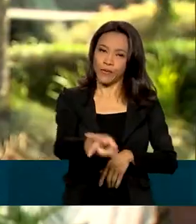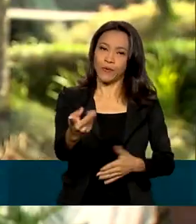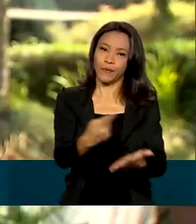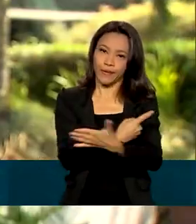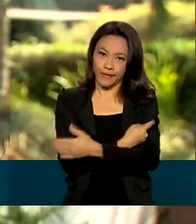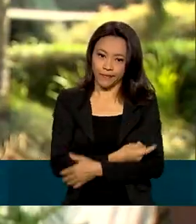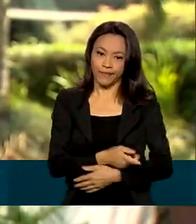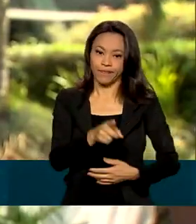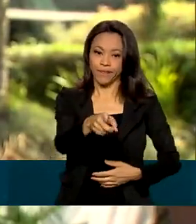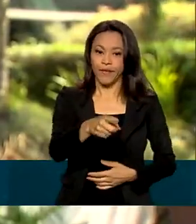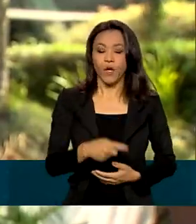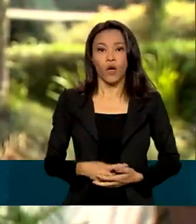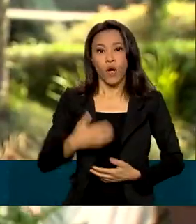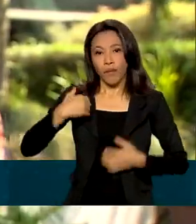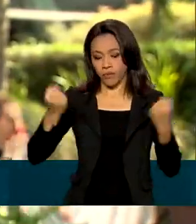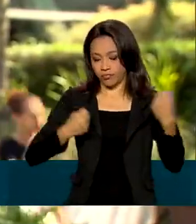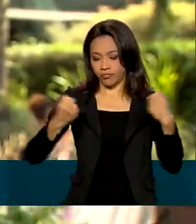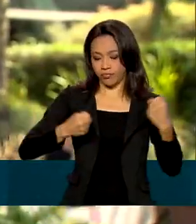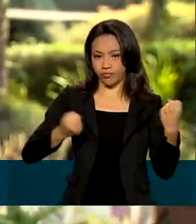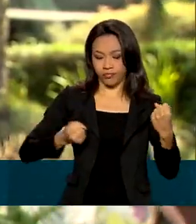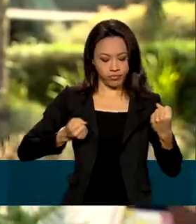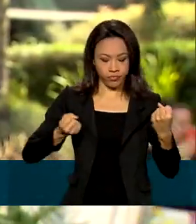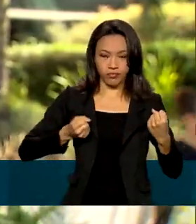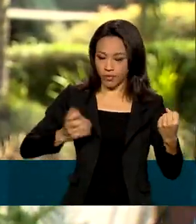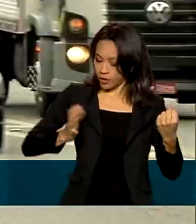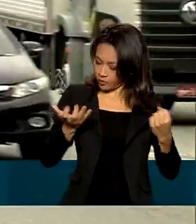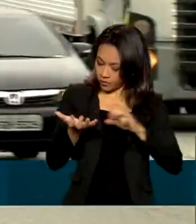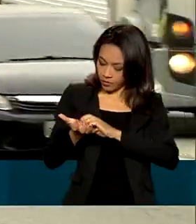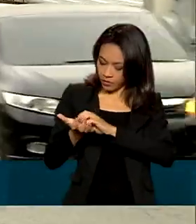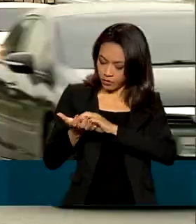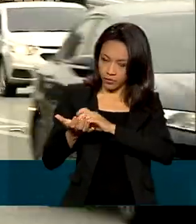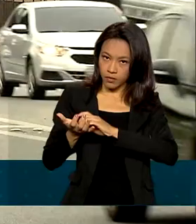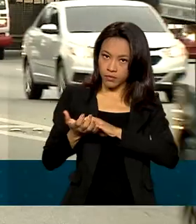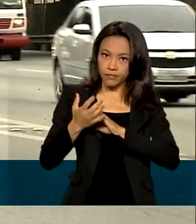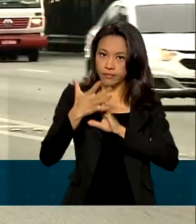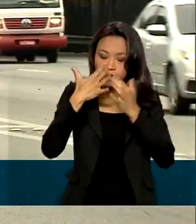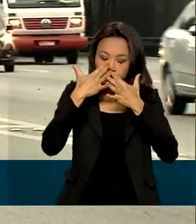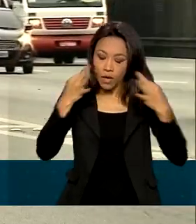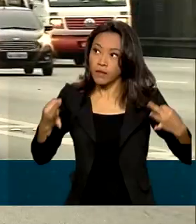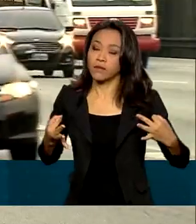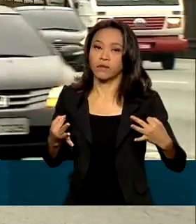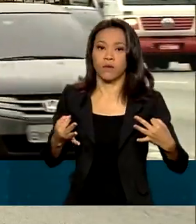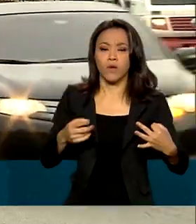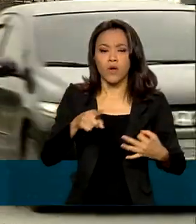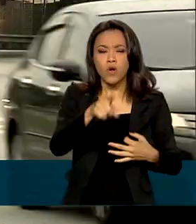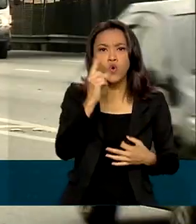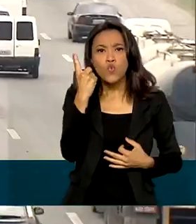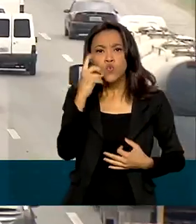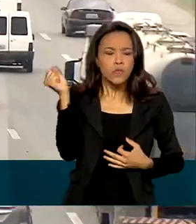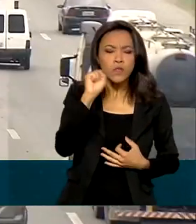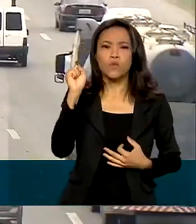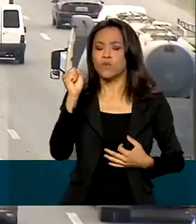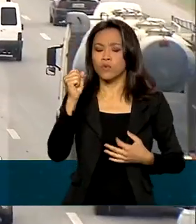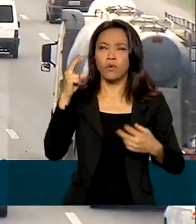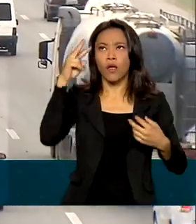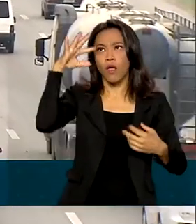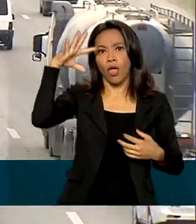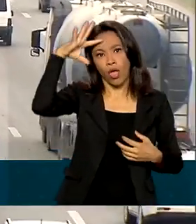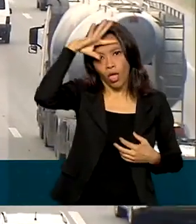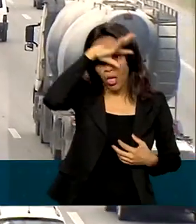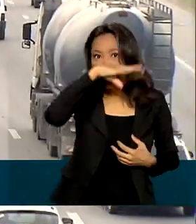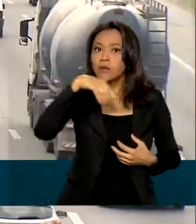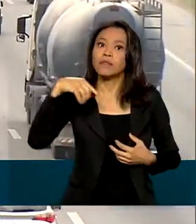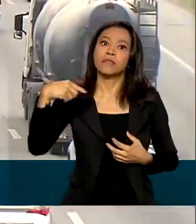Motorista digitando o tempo todo, motorista muito desatento. Estudos comprovam que um segundo de distração pode custar